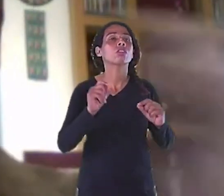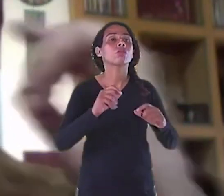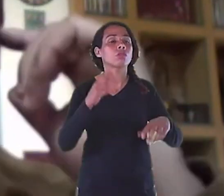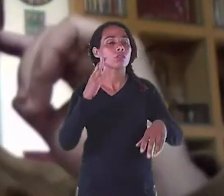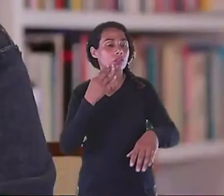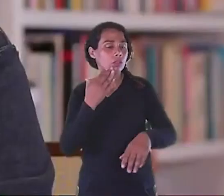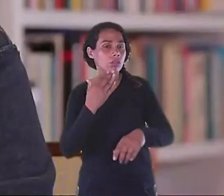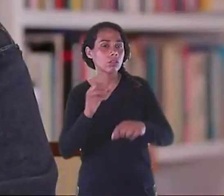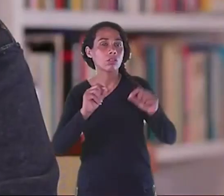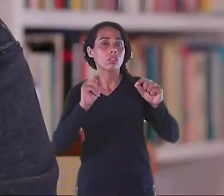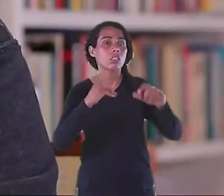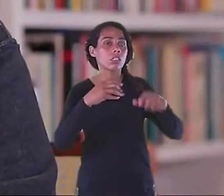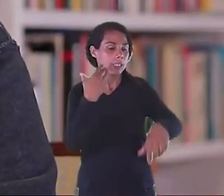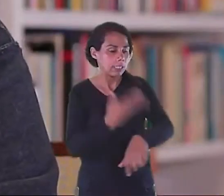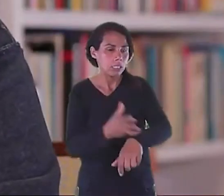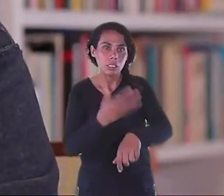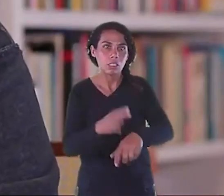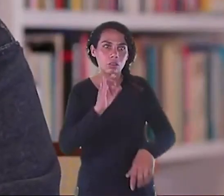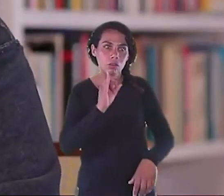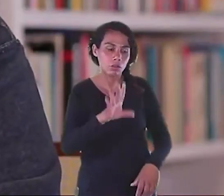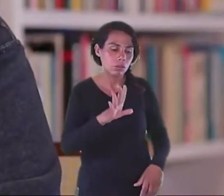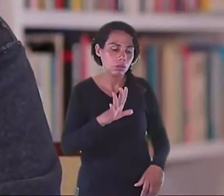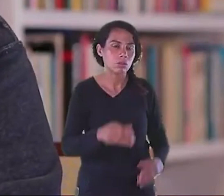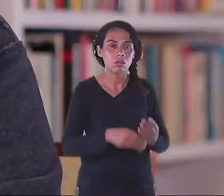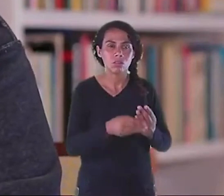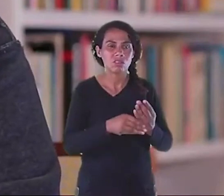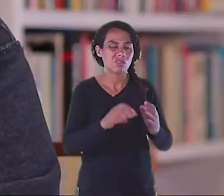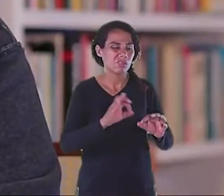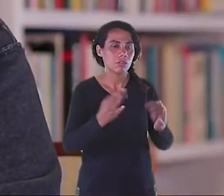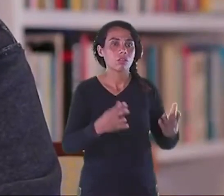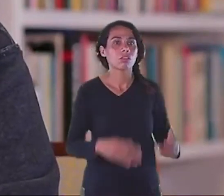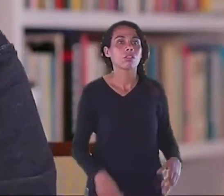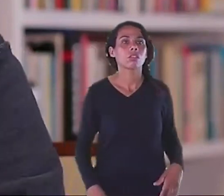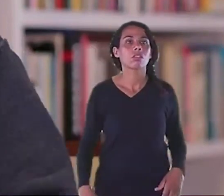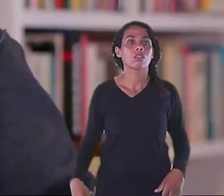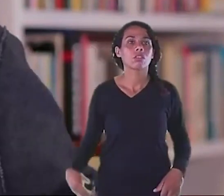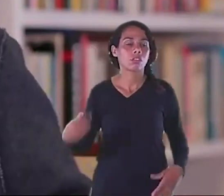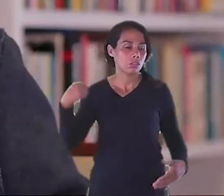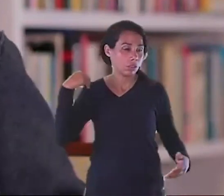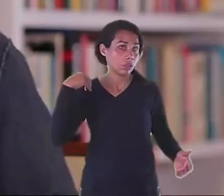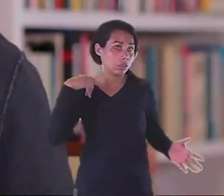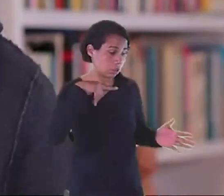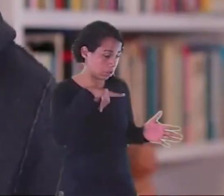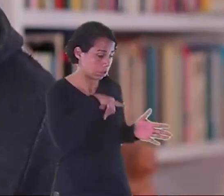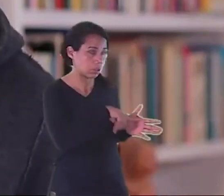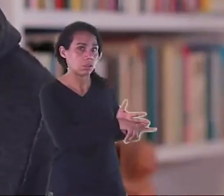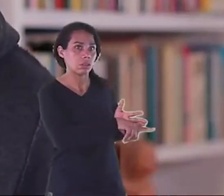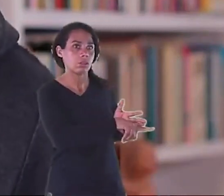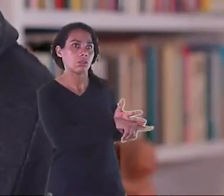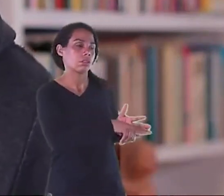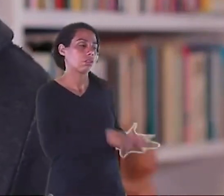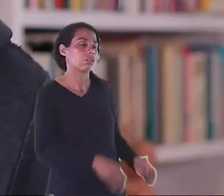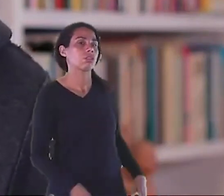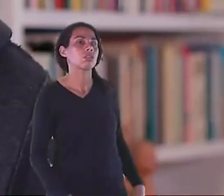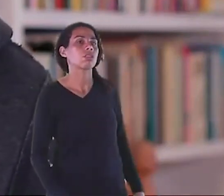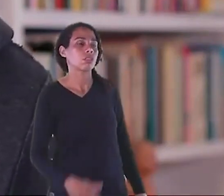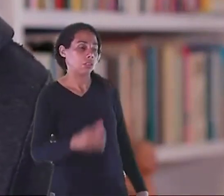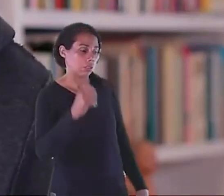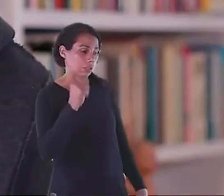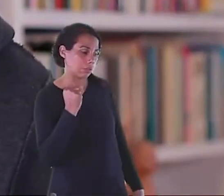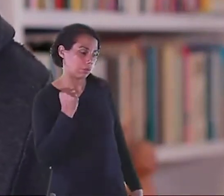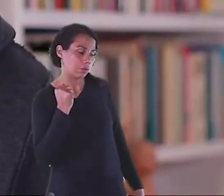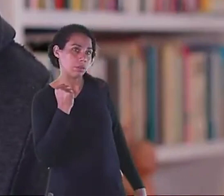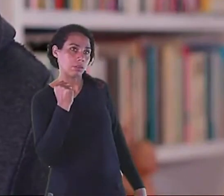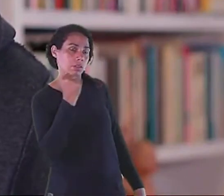Dijon Vou aqui fazer uma pergunta Para o meu amigo À luz desse aposentado Que você virou agora Maldade falar que